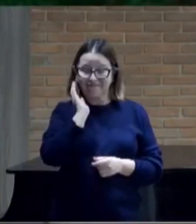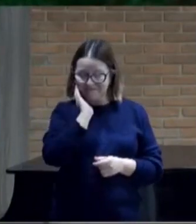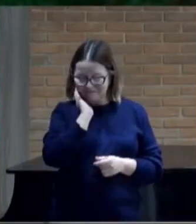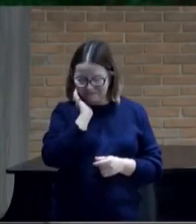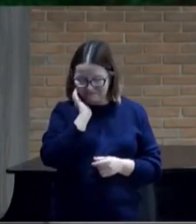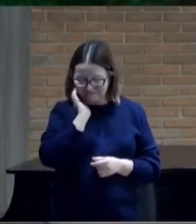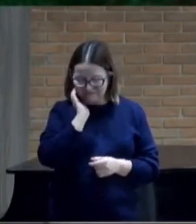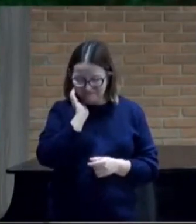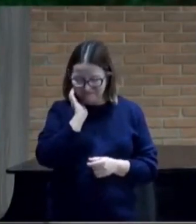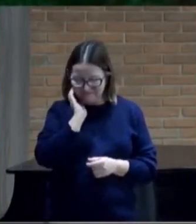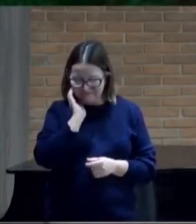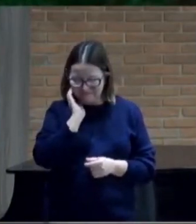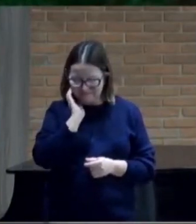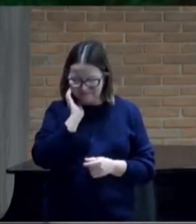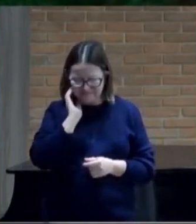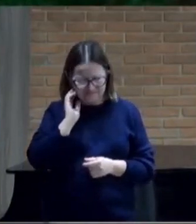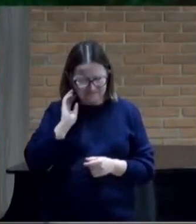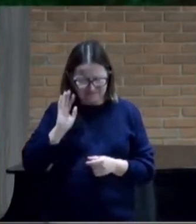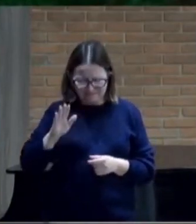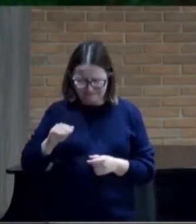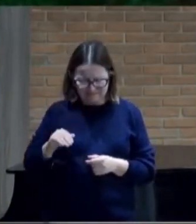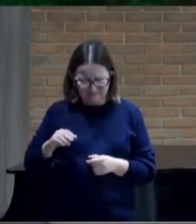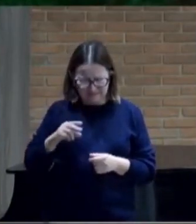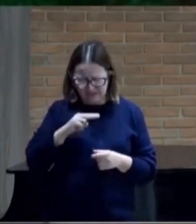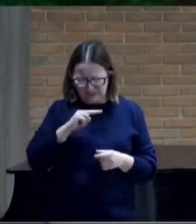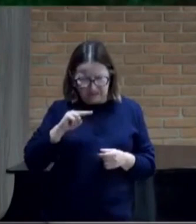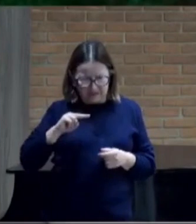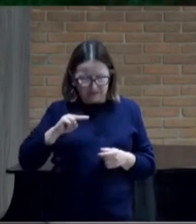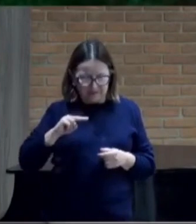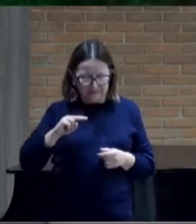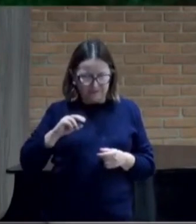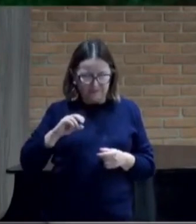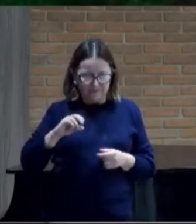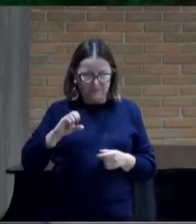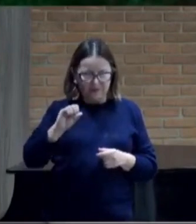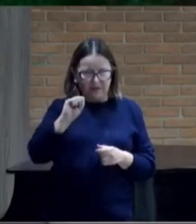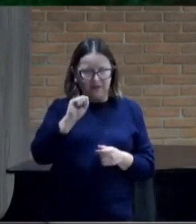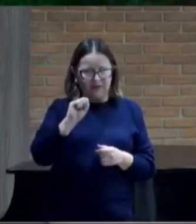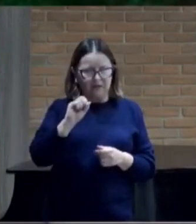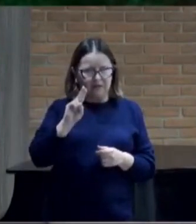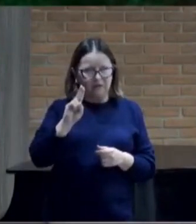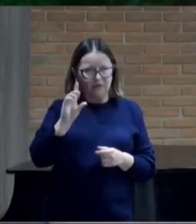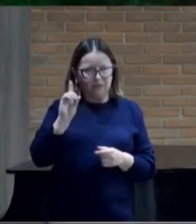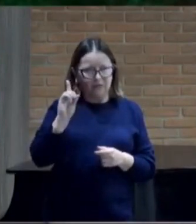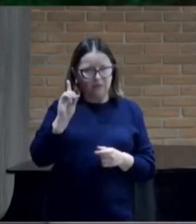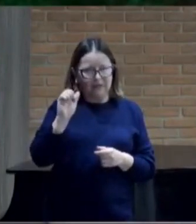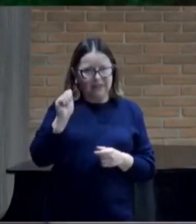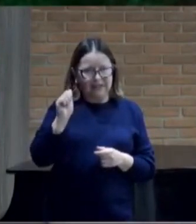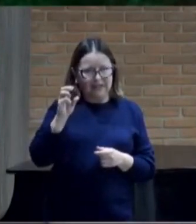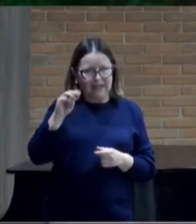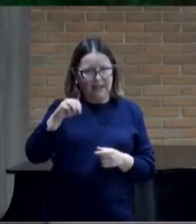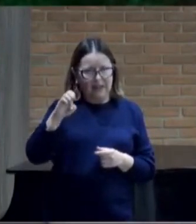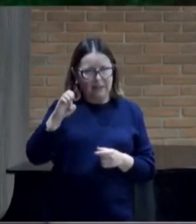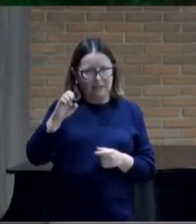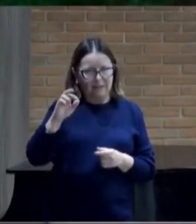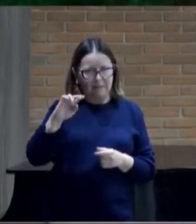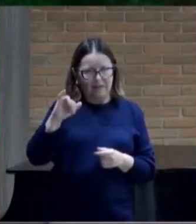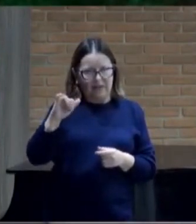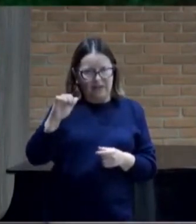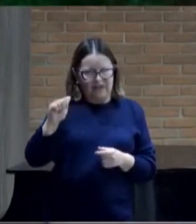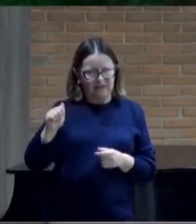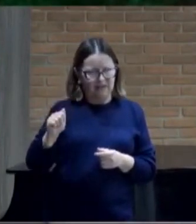Na casa dos Garcias O antigo Agora é o Sudaméres